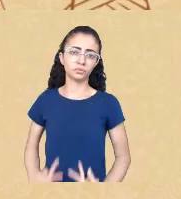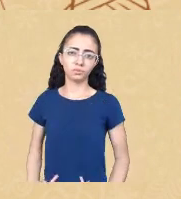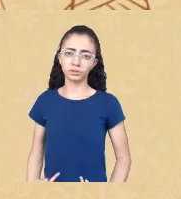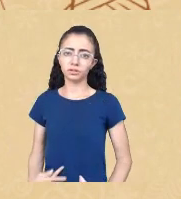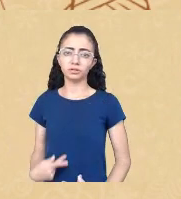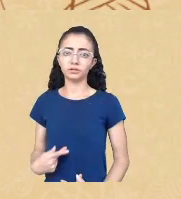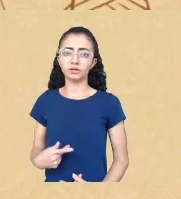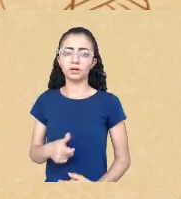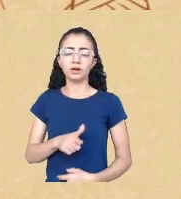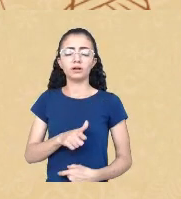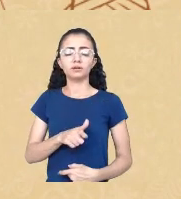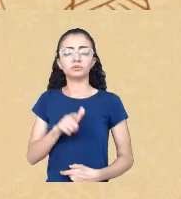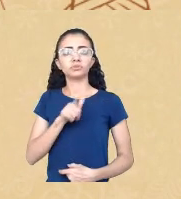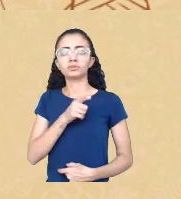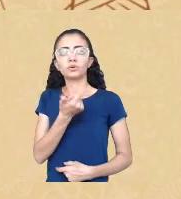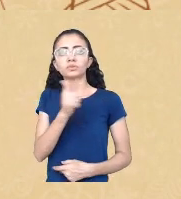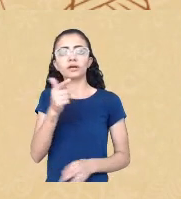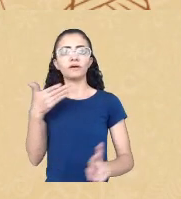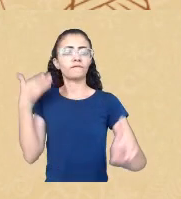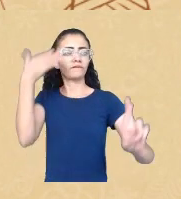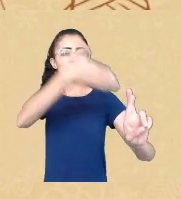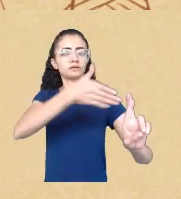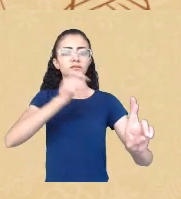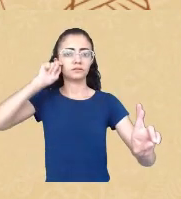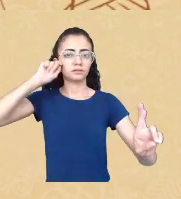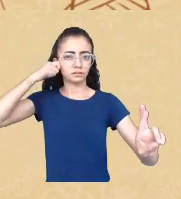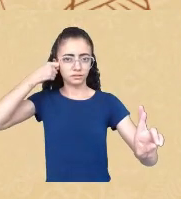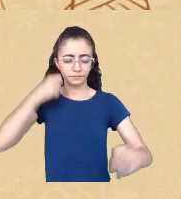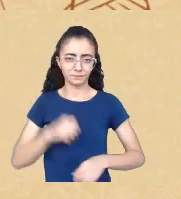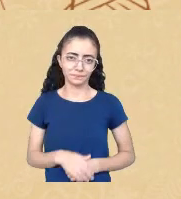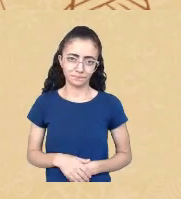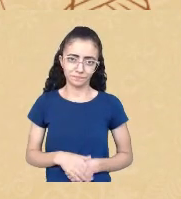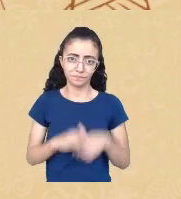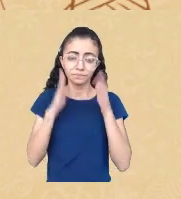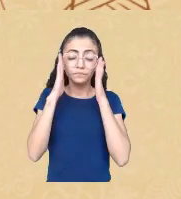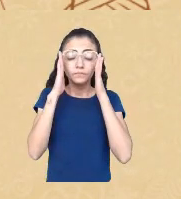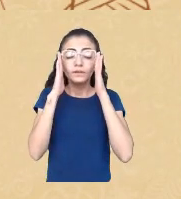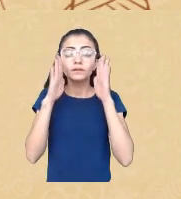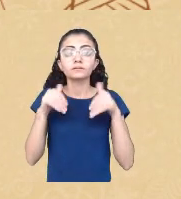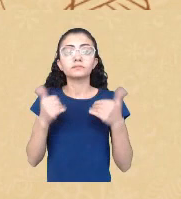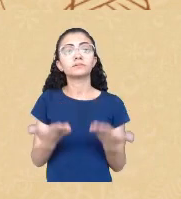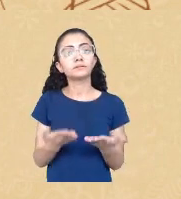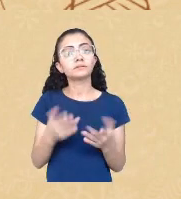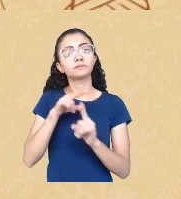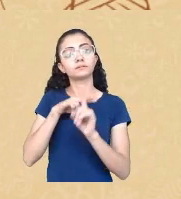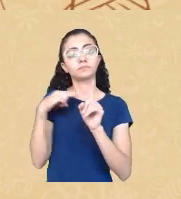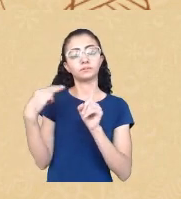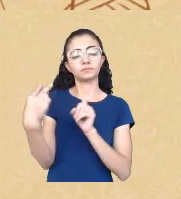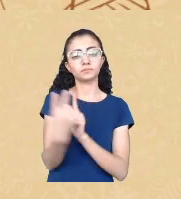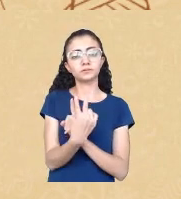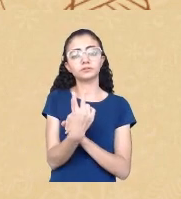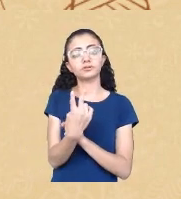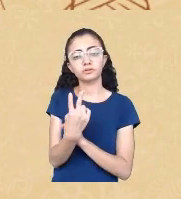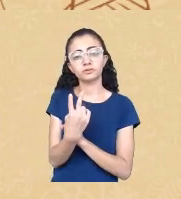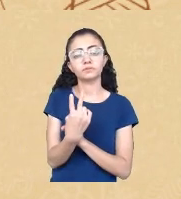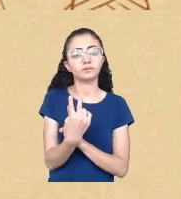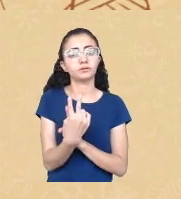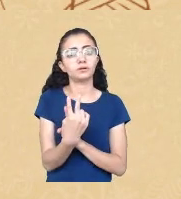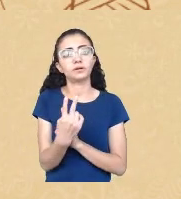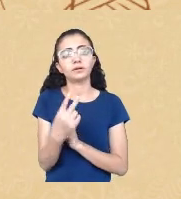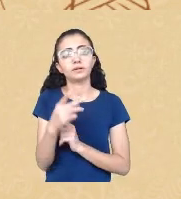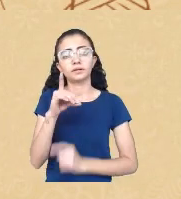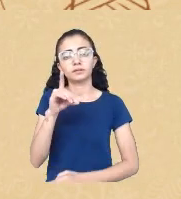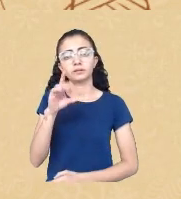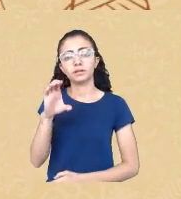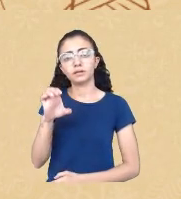então penso aqui com vocês que dentro dessa perspectiva da decolonialidade